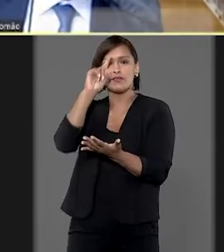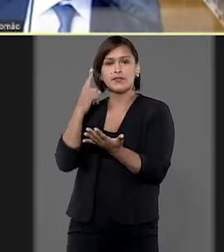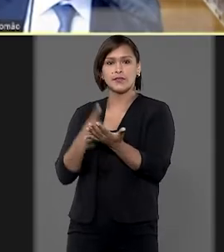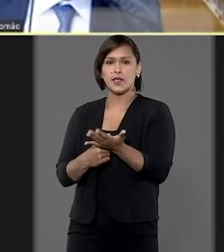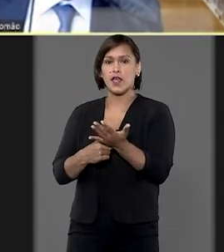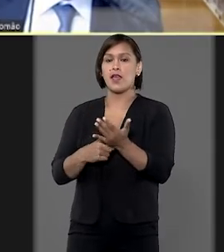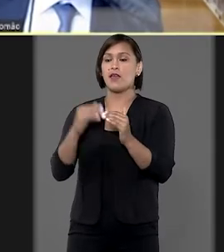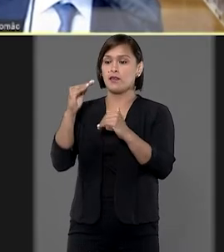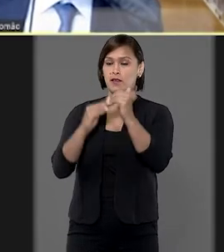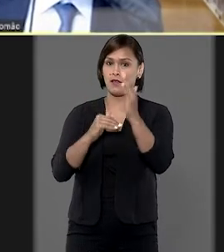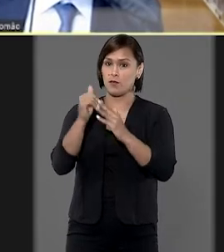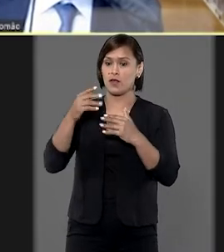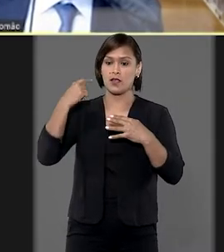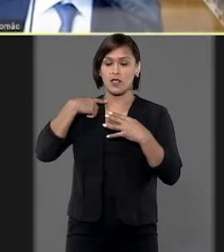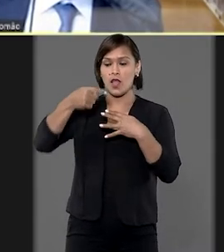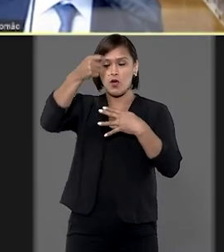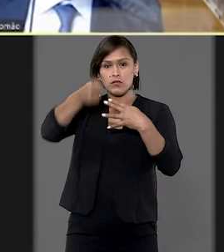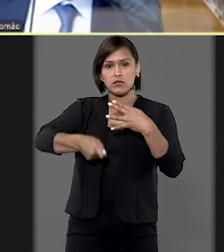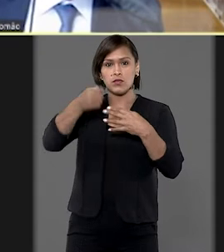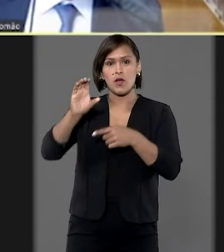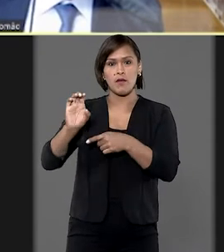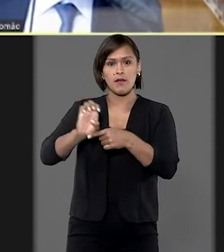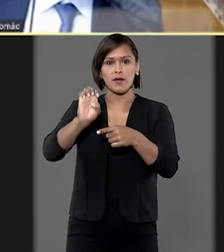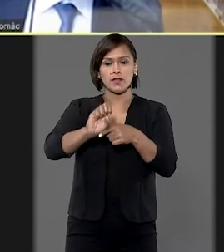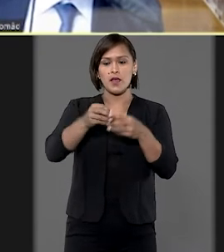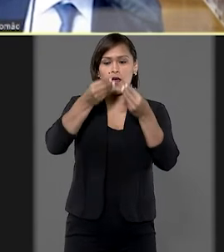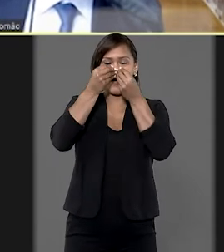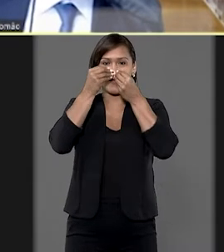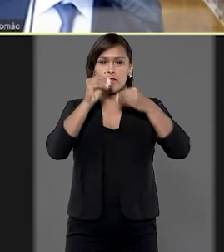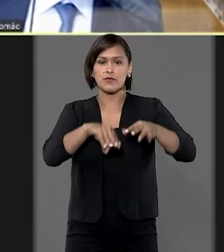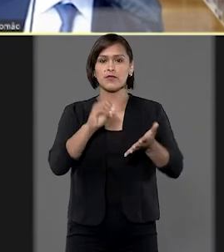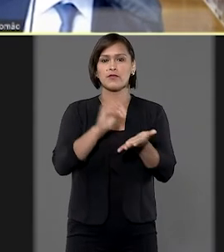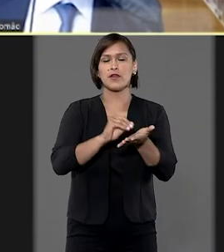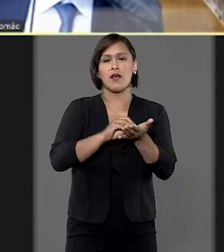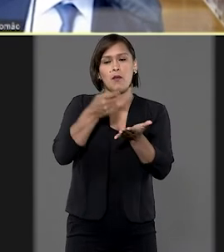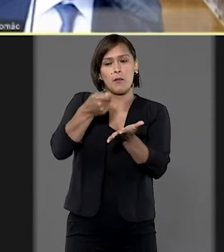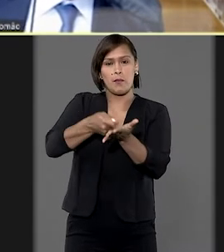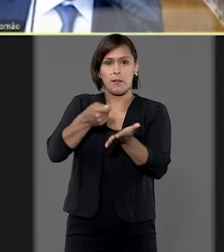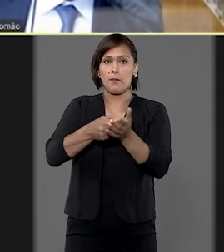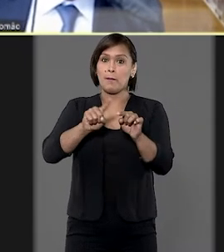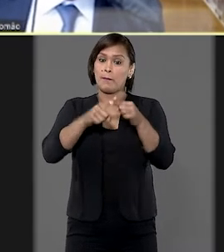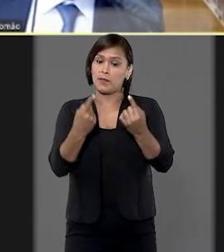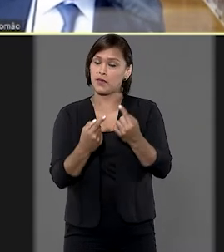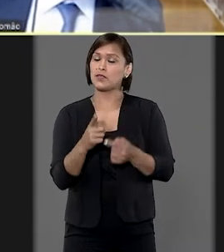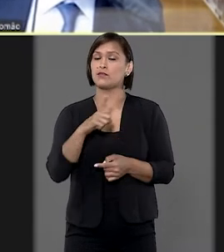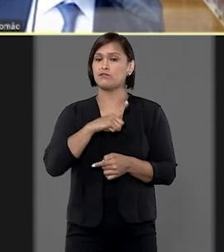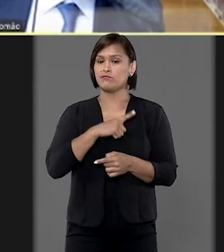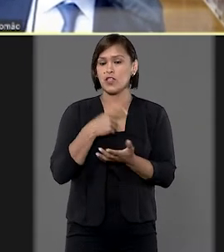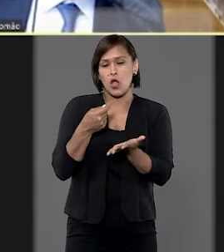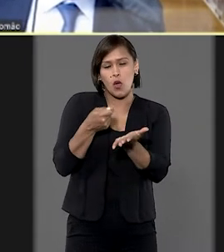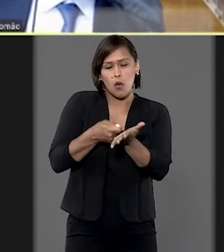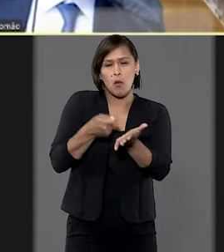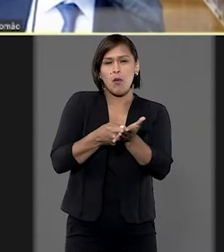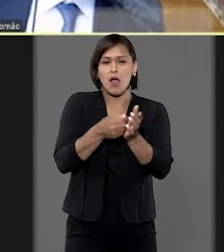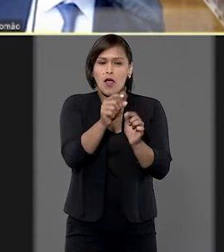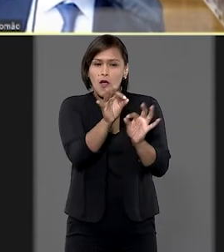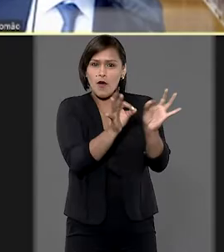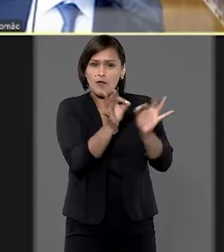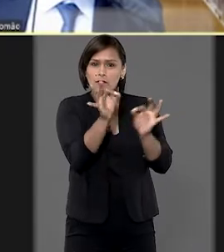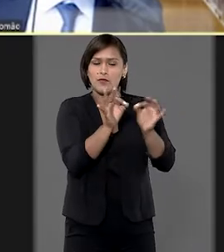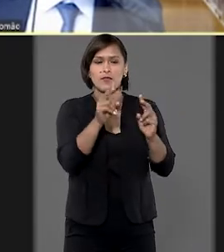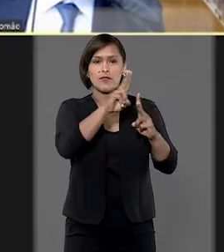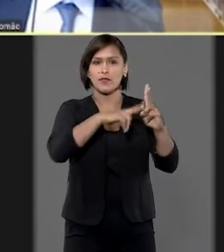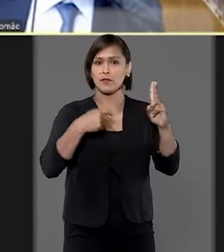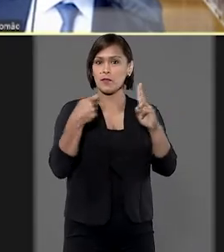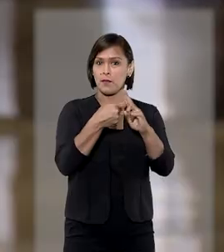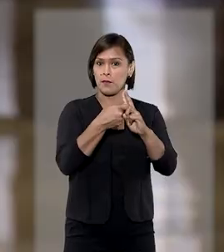é da competência do juízo estatal a ação de despejo por falta de pagamento, mesmo quando existir compromisso arbitral firmado